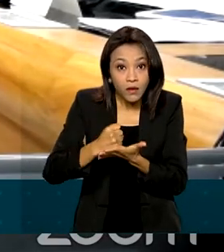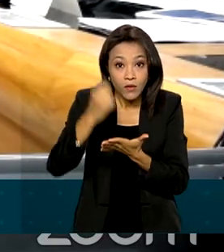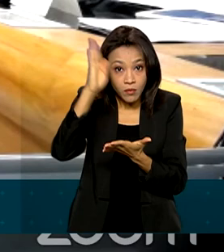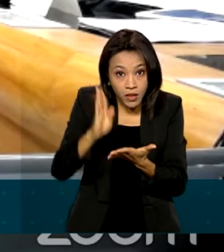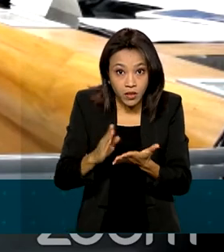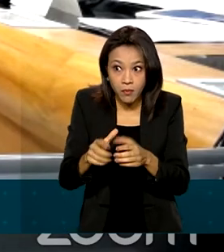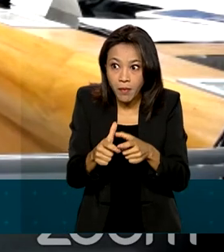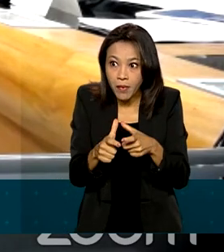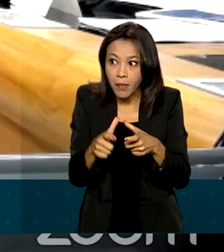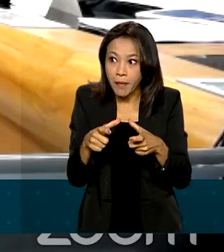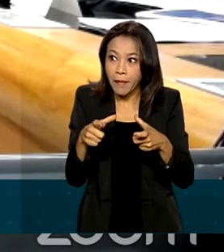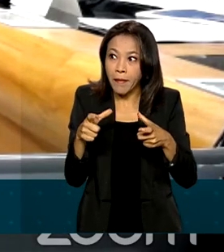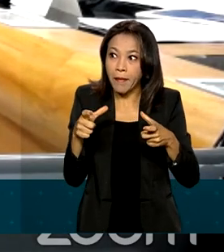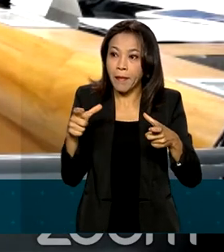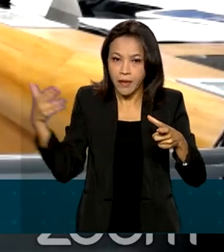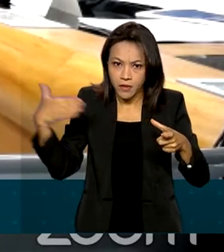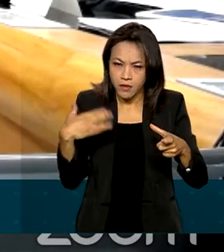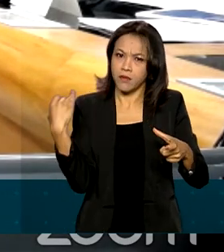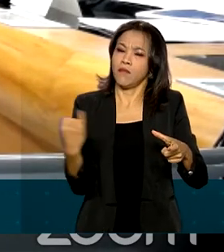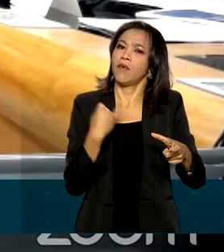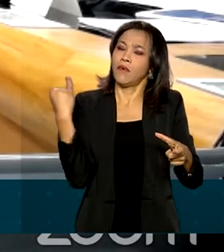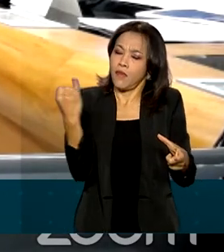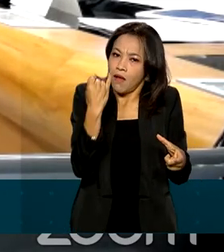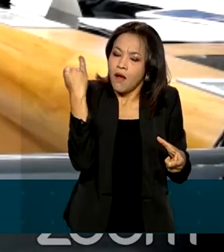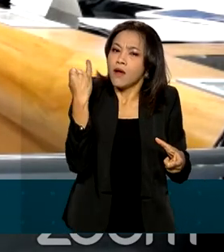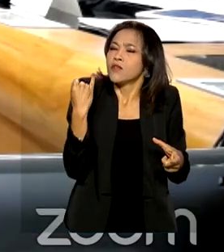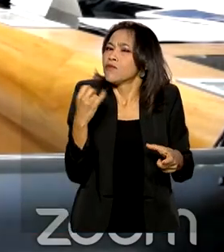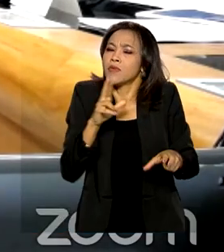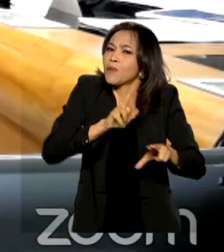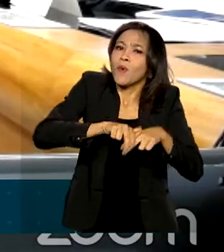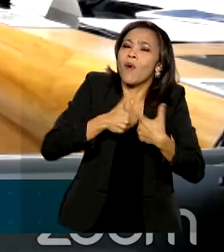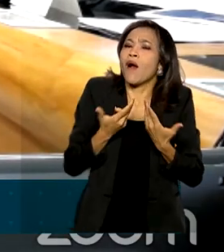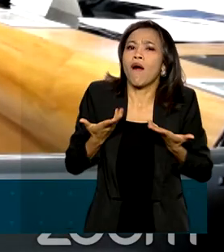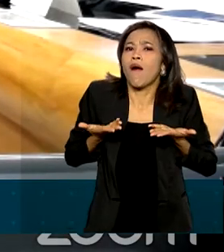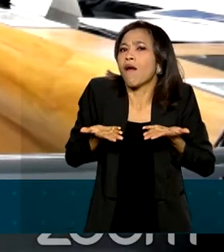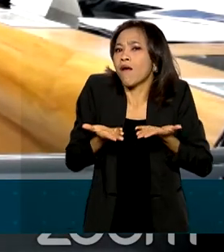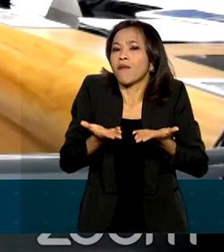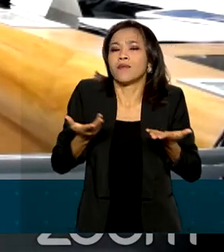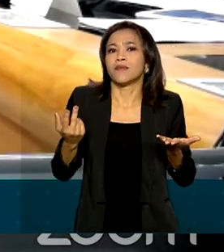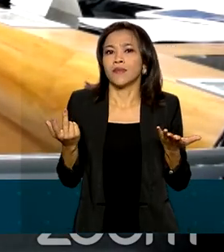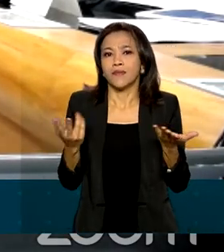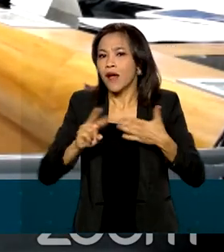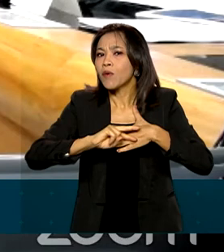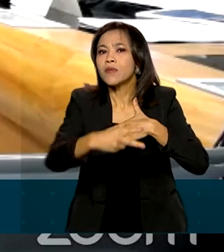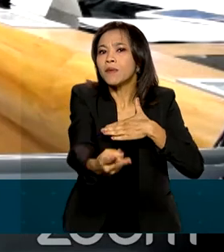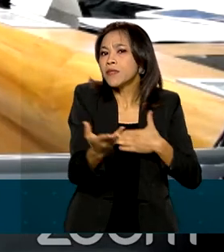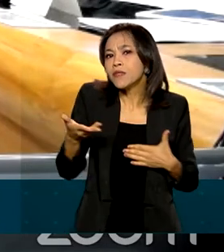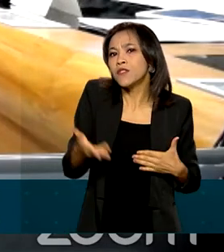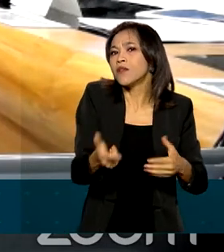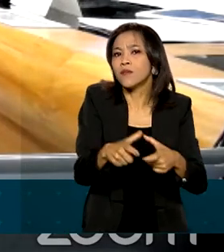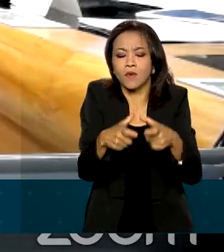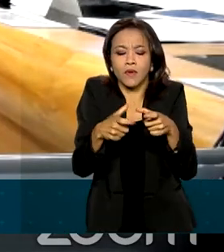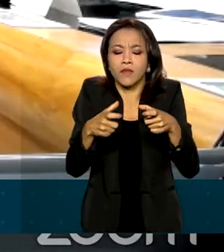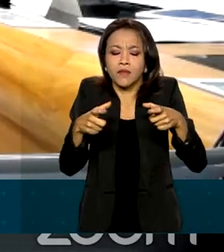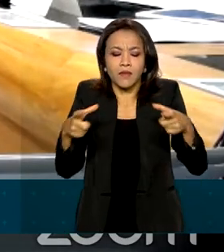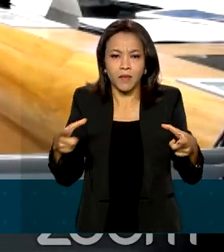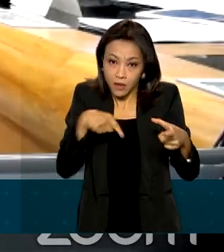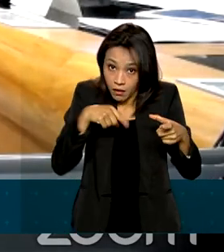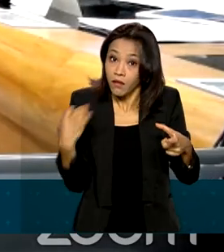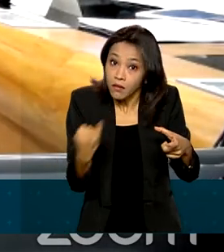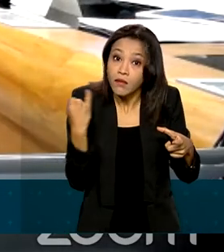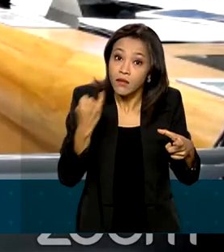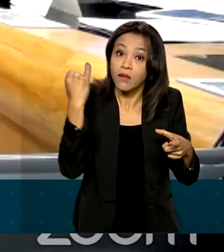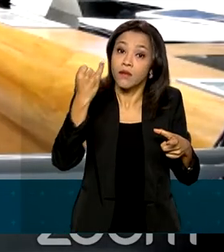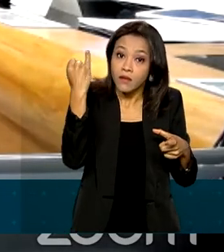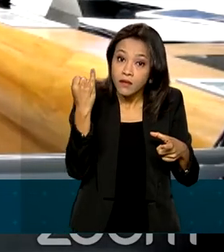importante e aí a gente atribui a alguns motivos, alguns motivos que causaram esse crescimento, é um crescimento importante